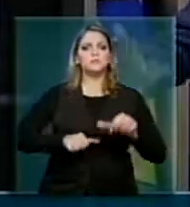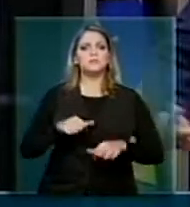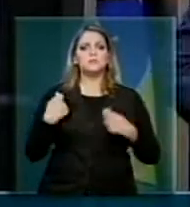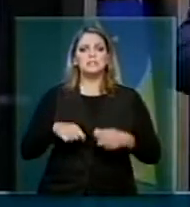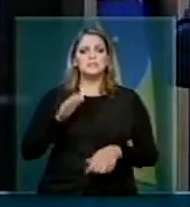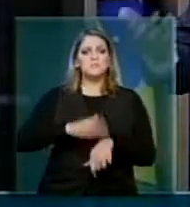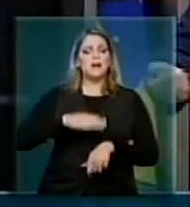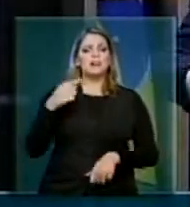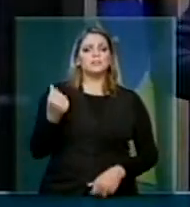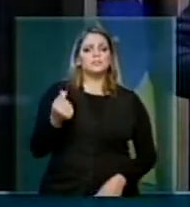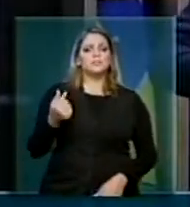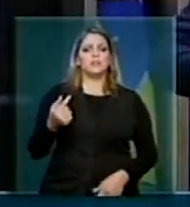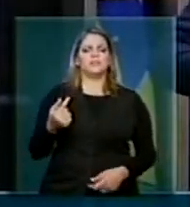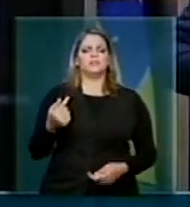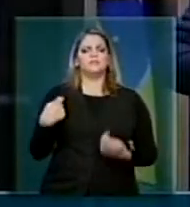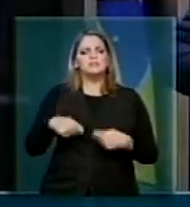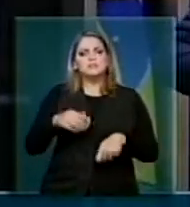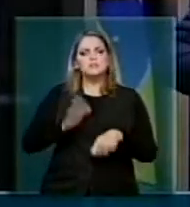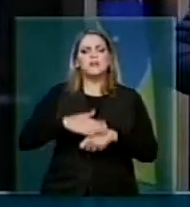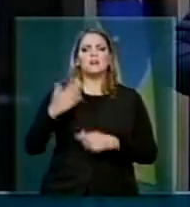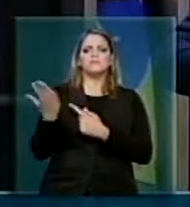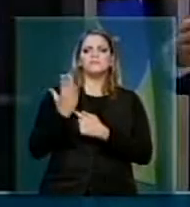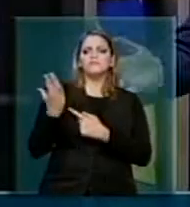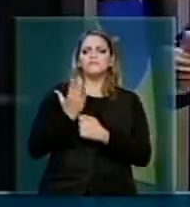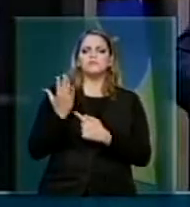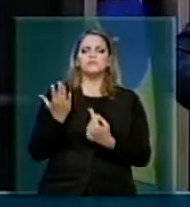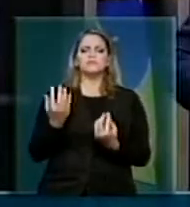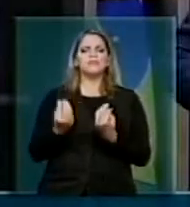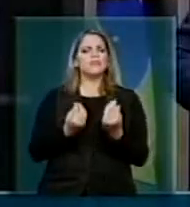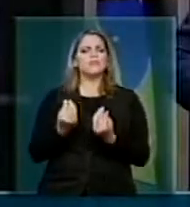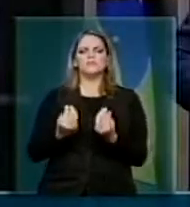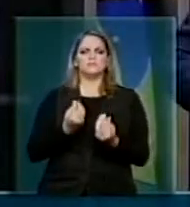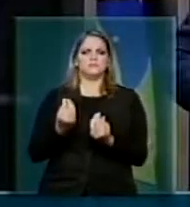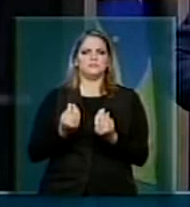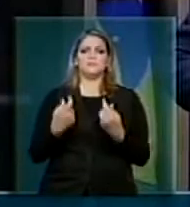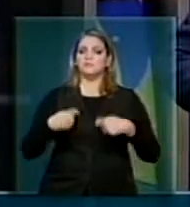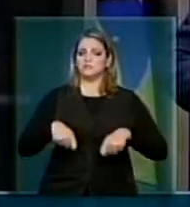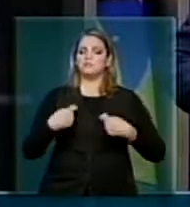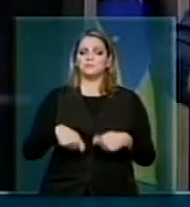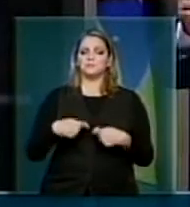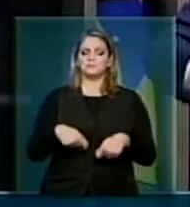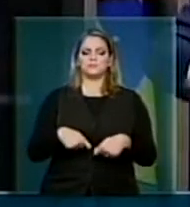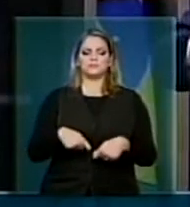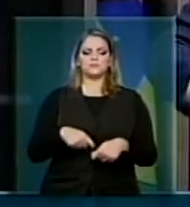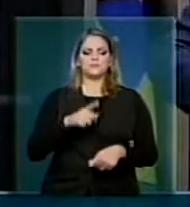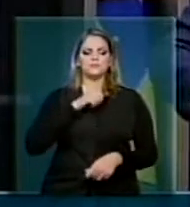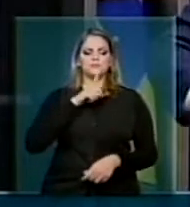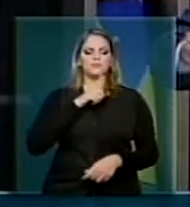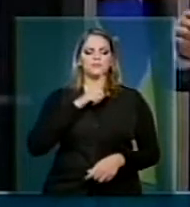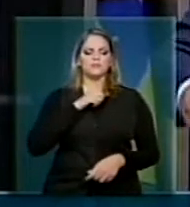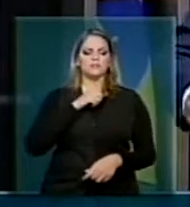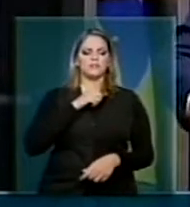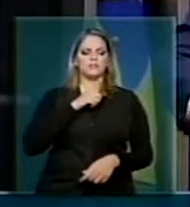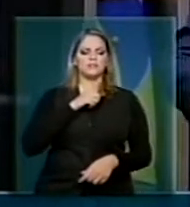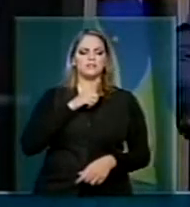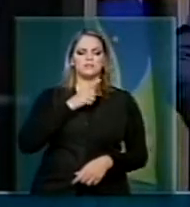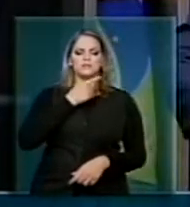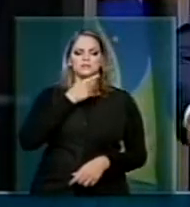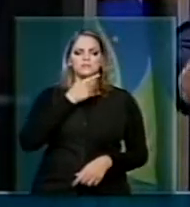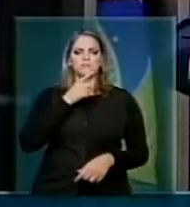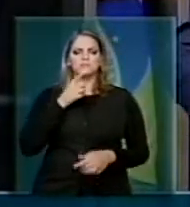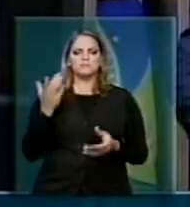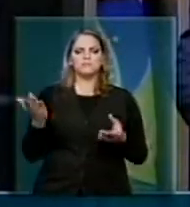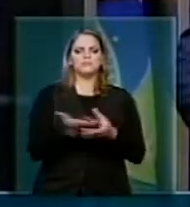para estar sendo assistido nessa, na sua necessidade. Então, nós vamos também, e já entramos com